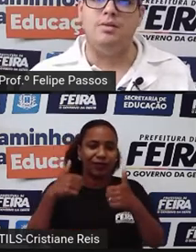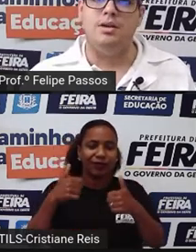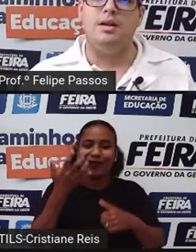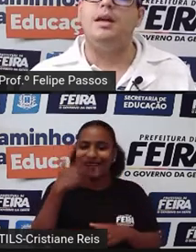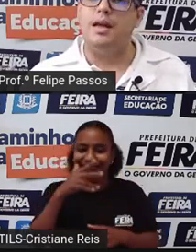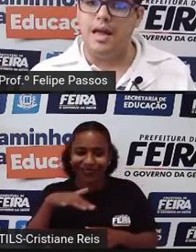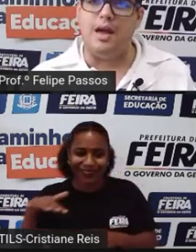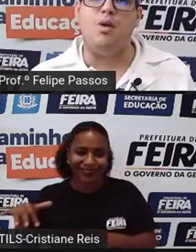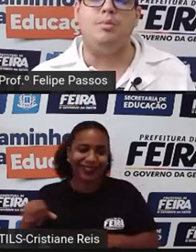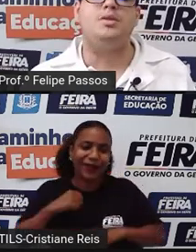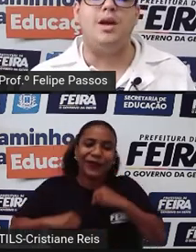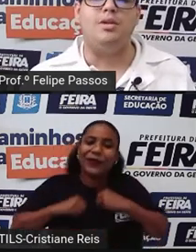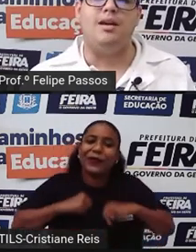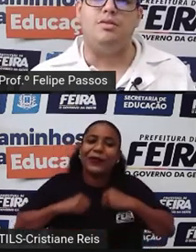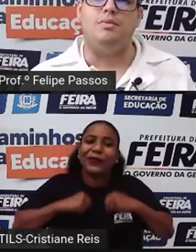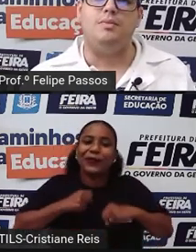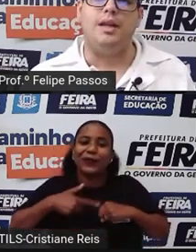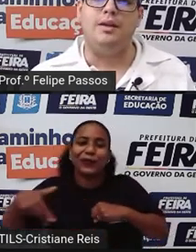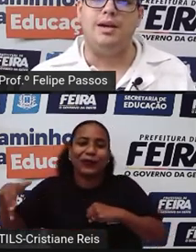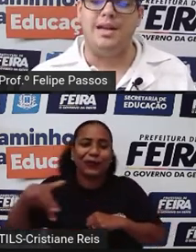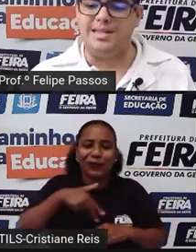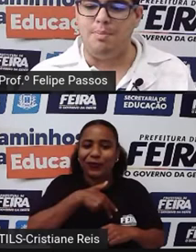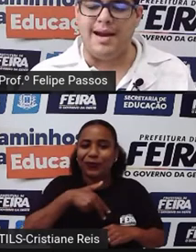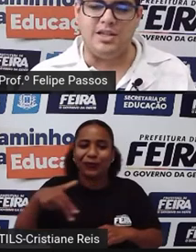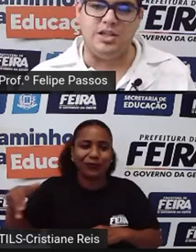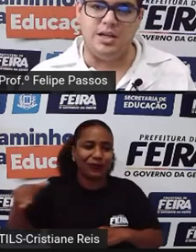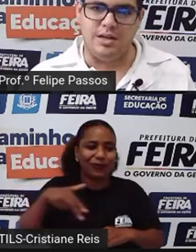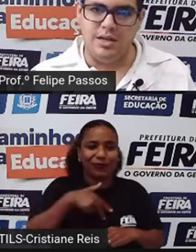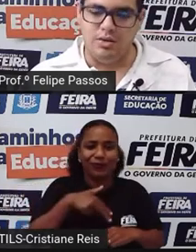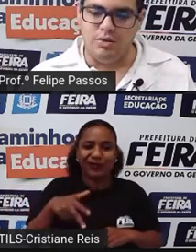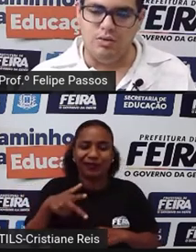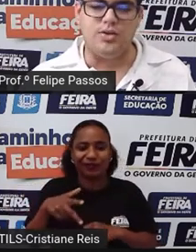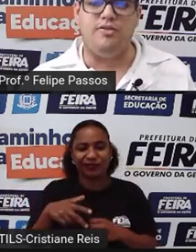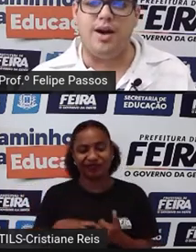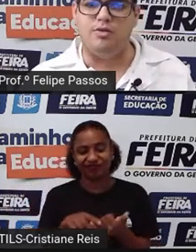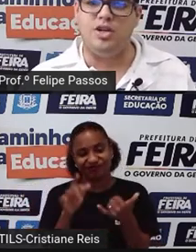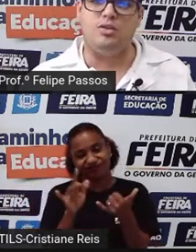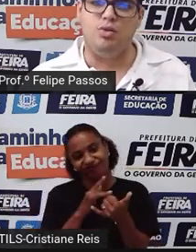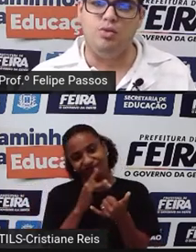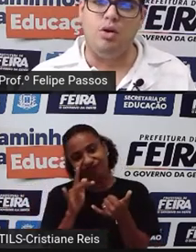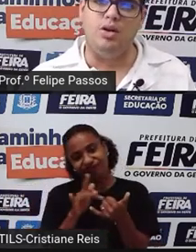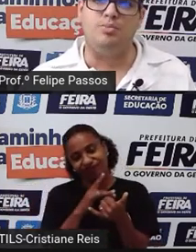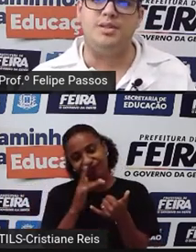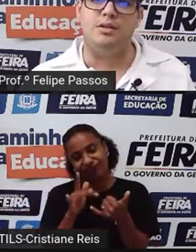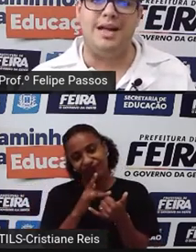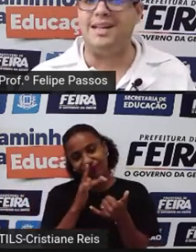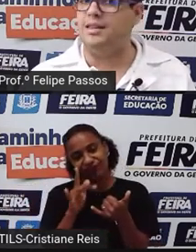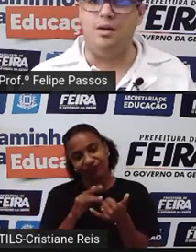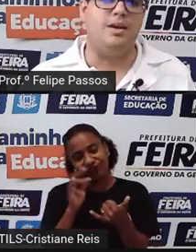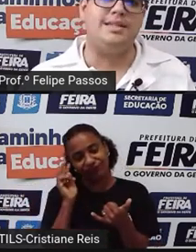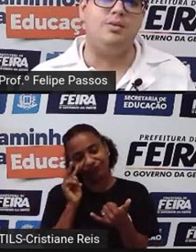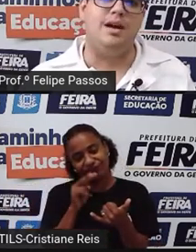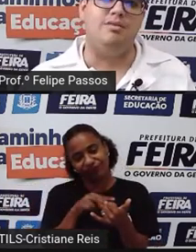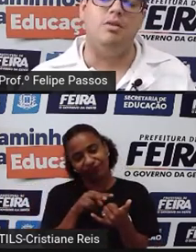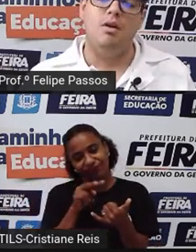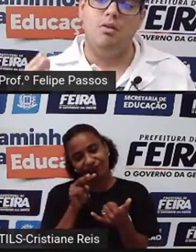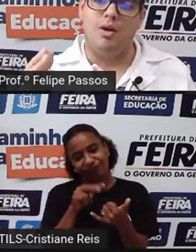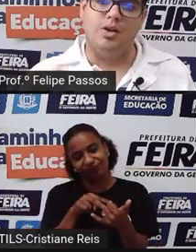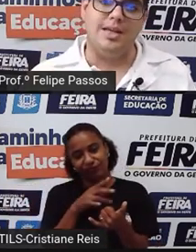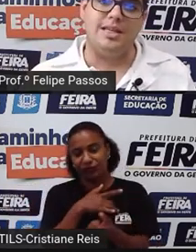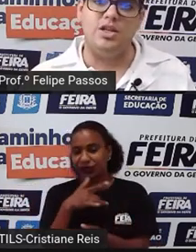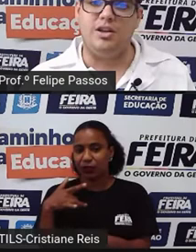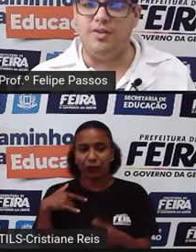lado é um hábito saudável, né? Uma criança paradinha no sofá o dia todo, olhando para o celular, não é saudável.